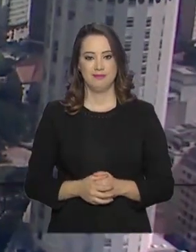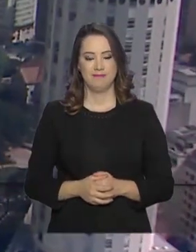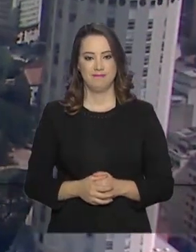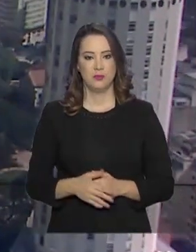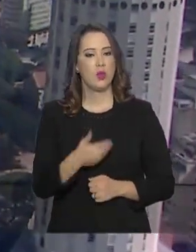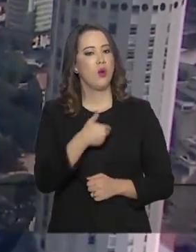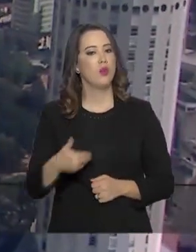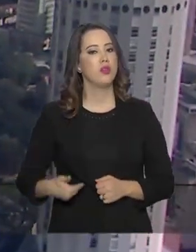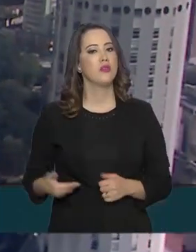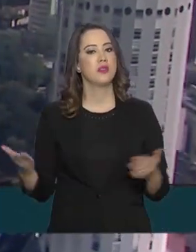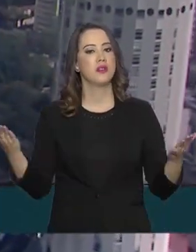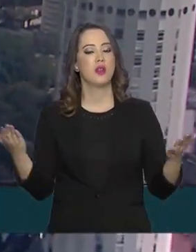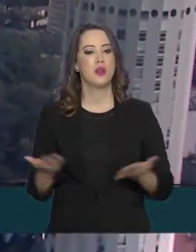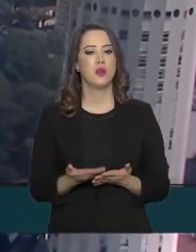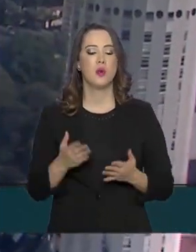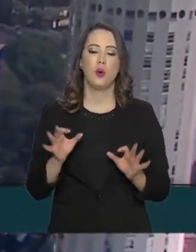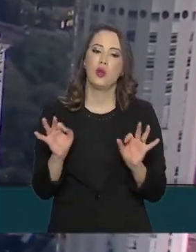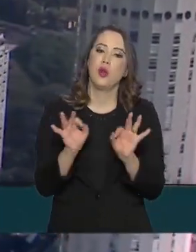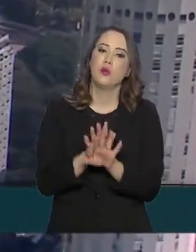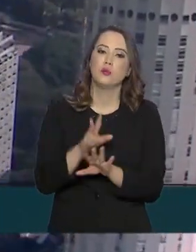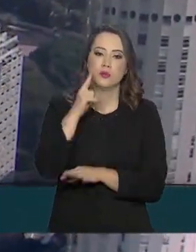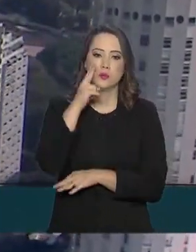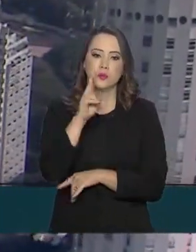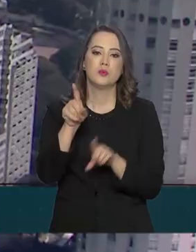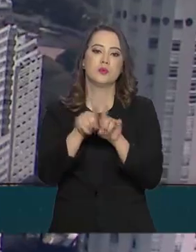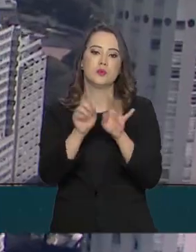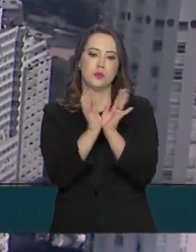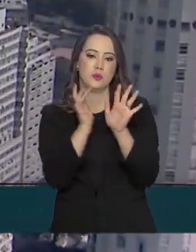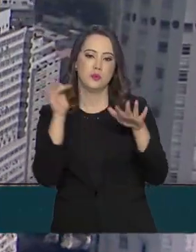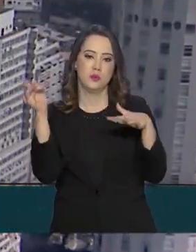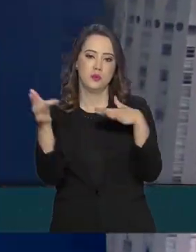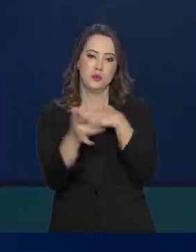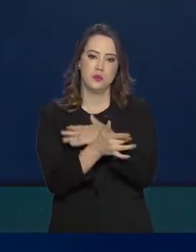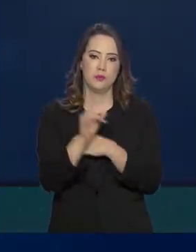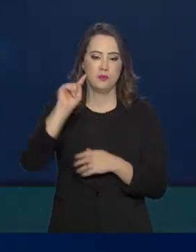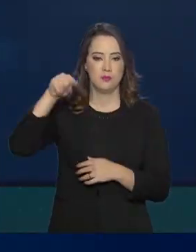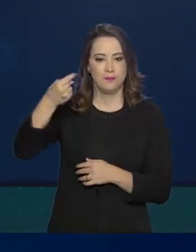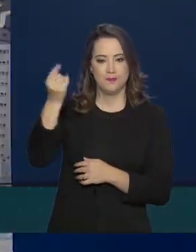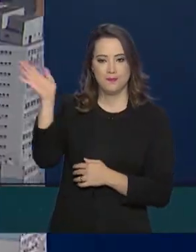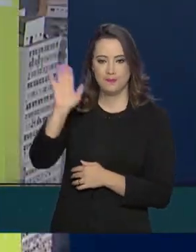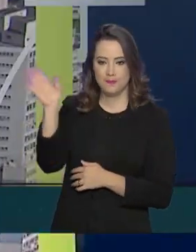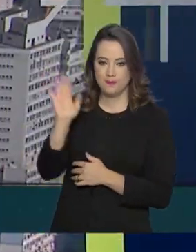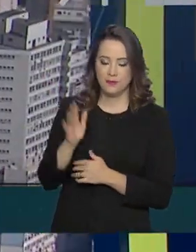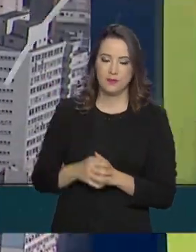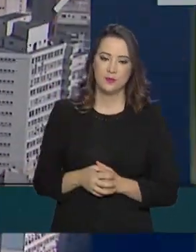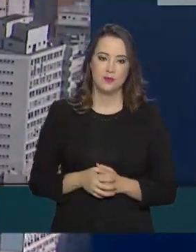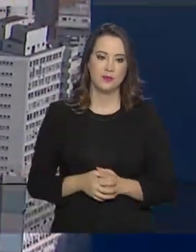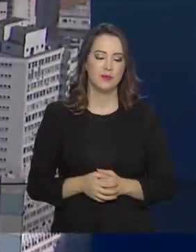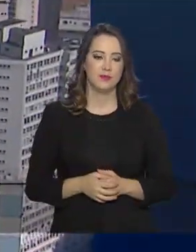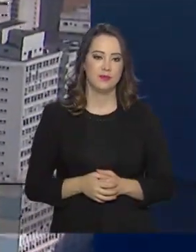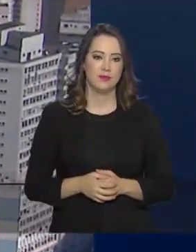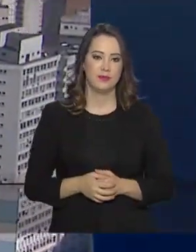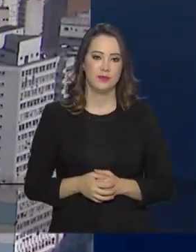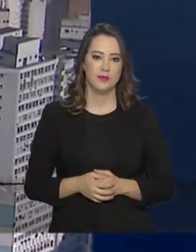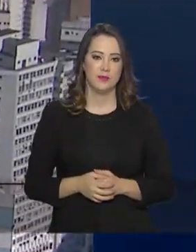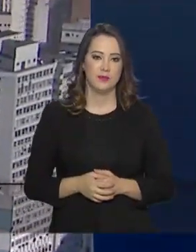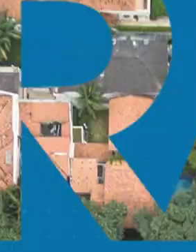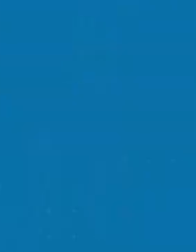O governo agora fica por aqui. Você pode nos acompanhar também pelas redes sociais. Nos vemos na próxima edição. Até lá!